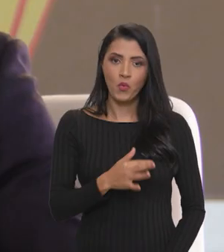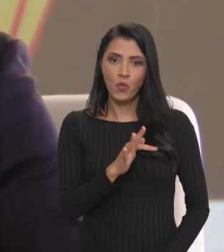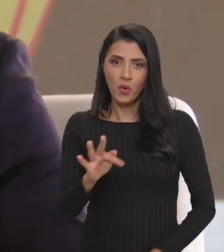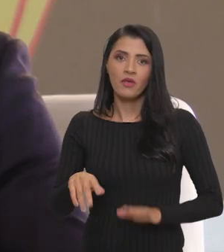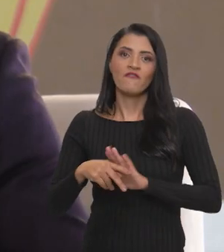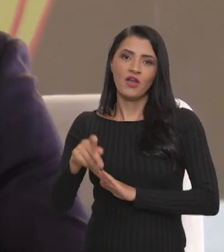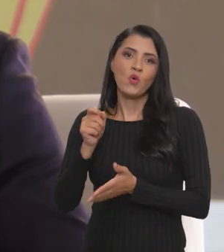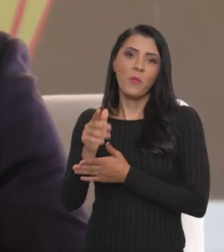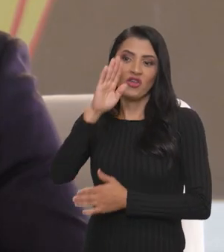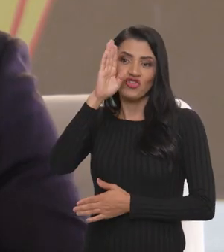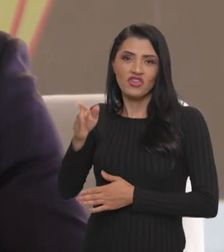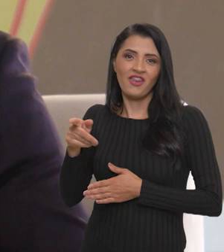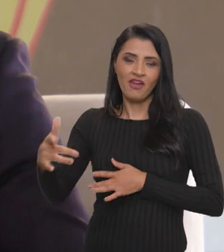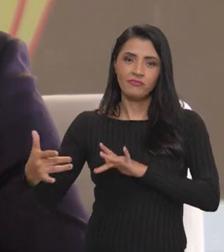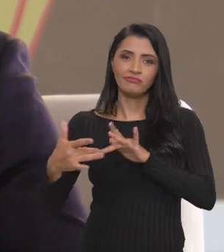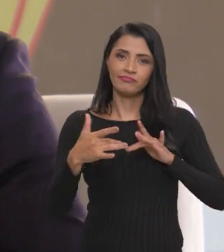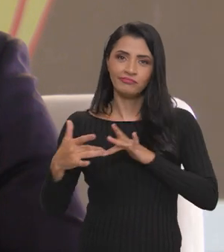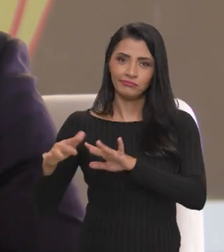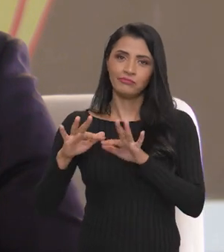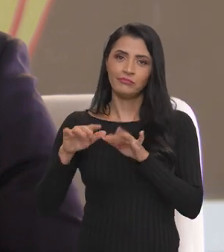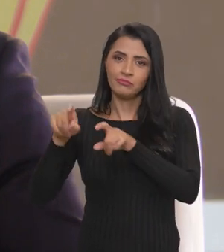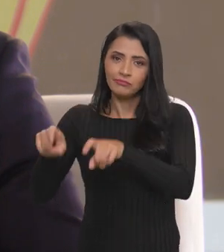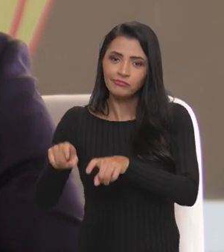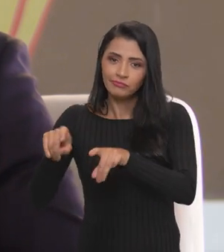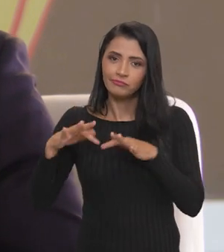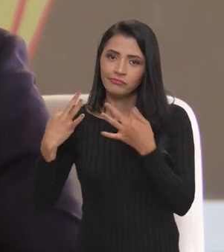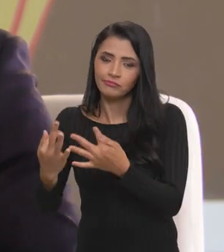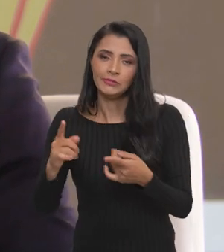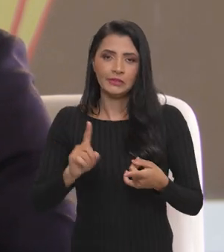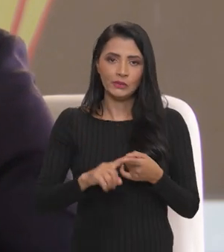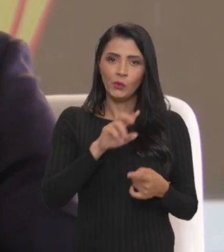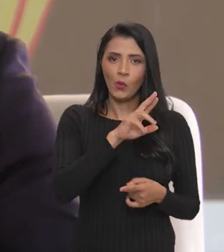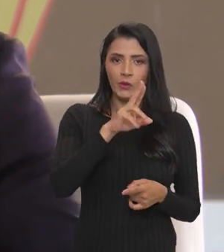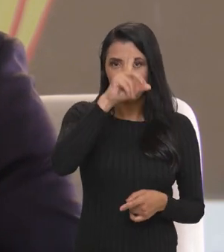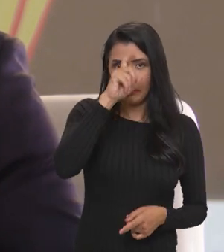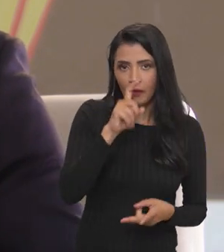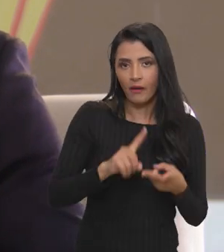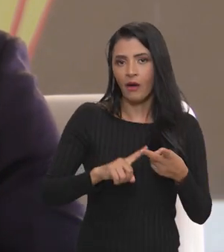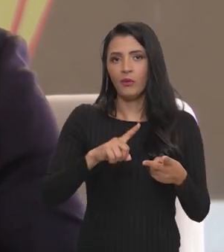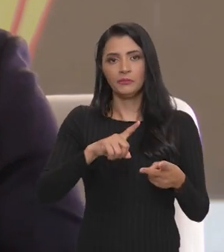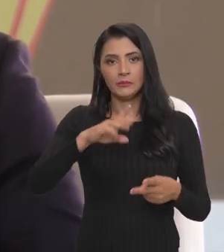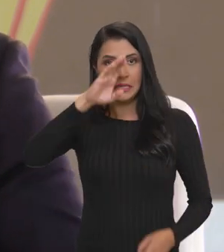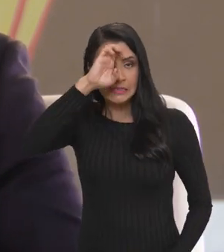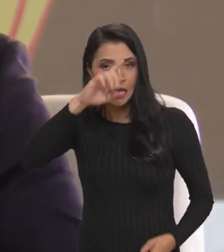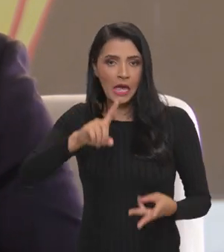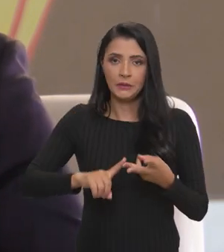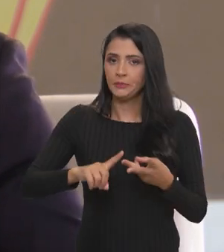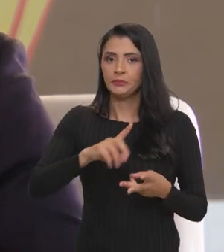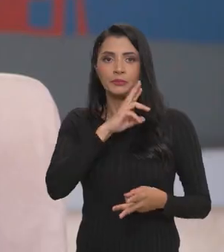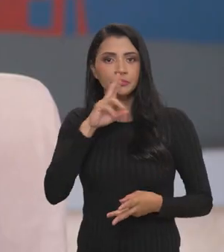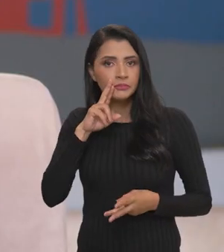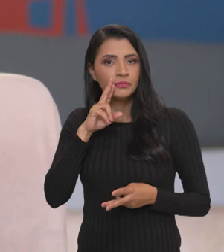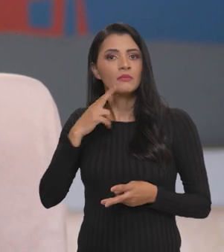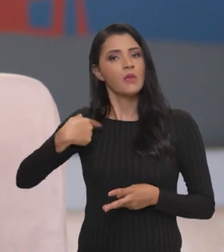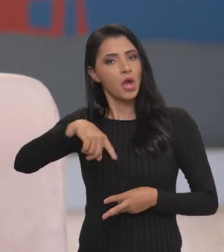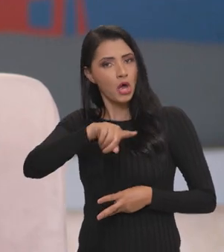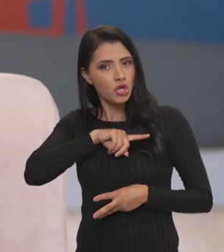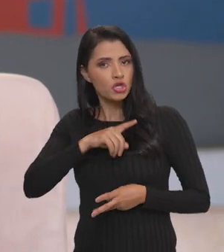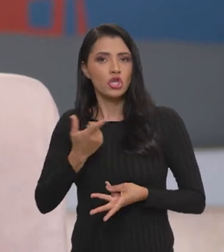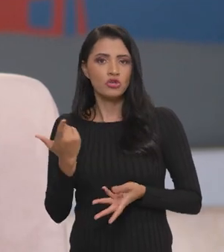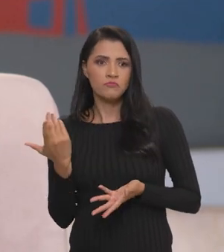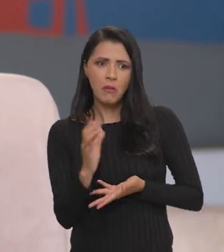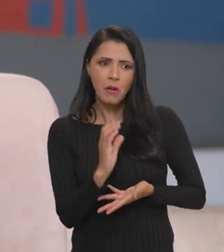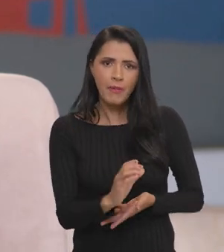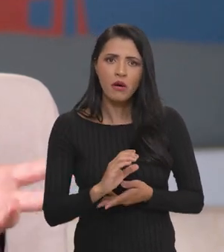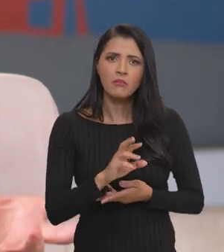também vão ser da agricultura familiar. Compra dos hospitais, dos exércitos, dos restaurantes, enfim, nós vamos abastecer